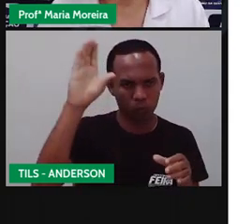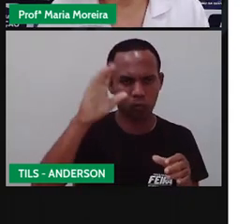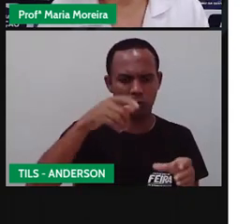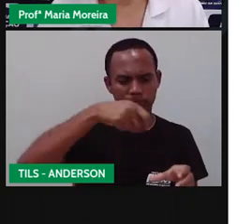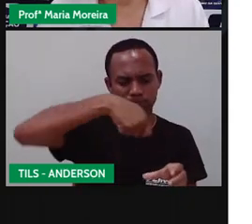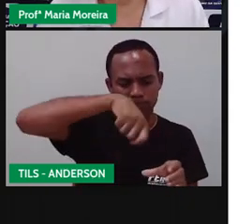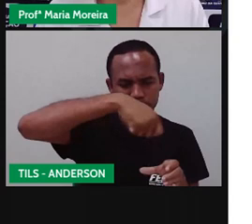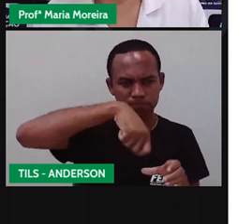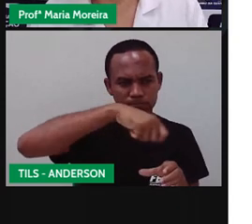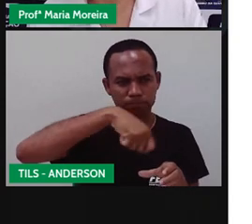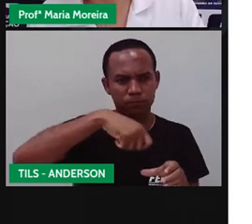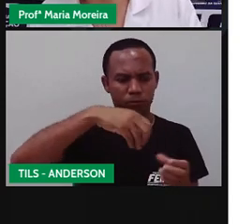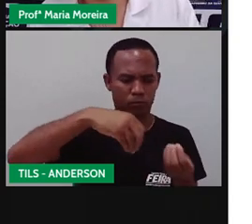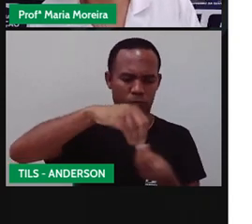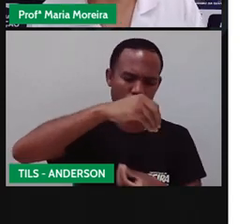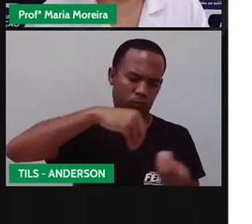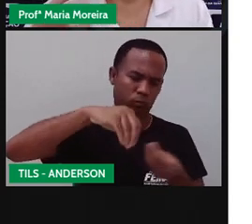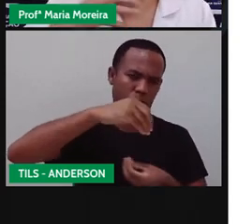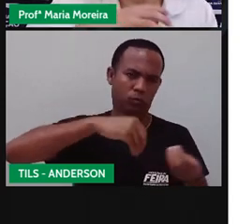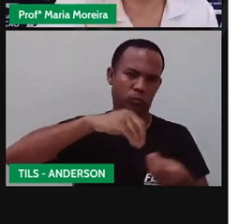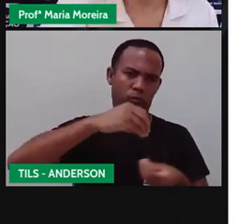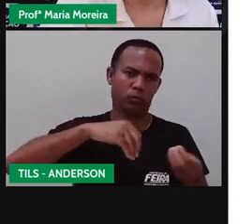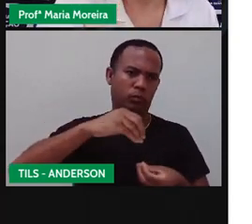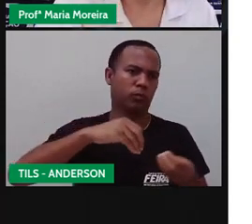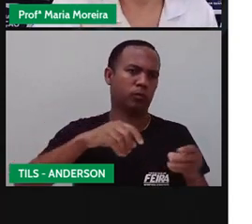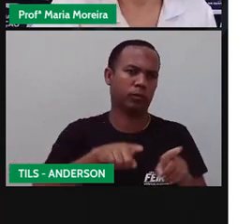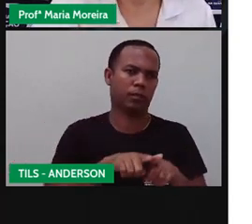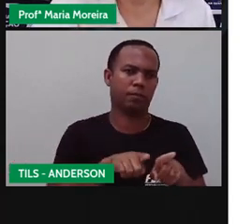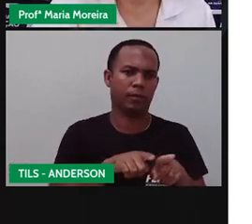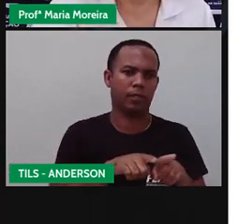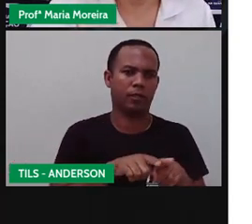cultura africana, ela influenciou e também foi o quê?